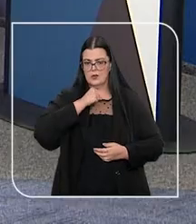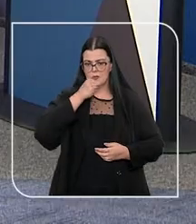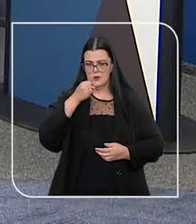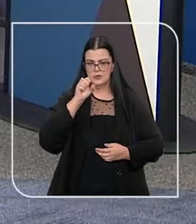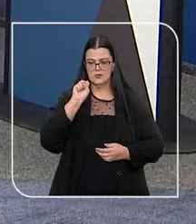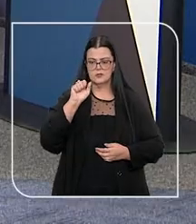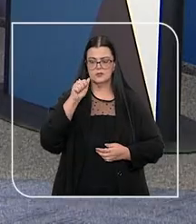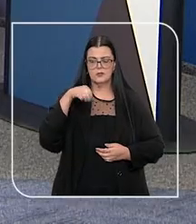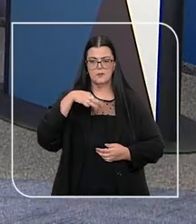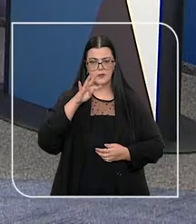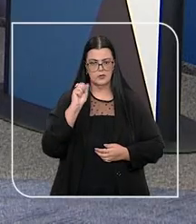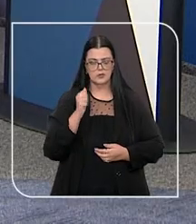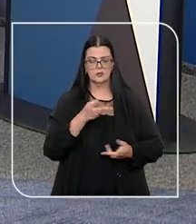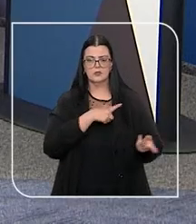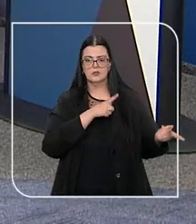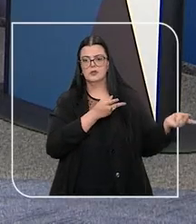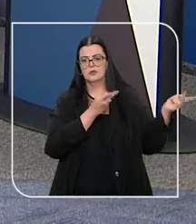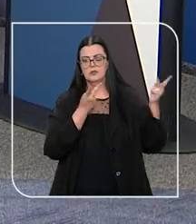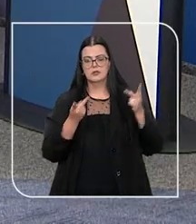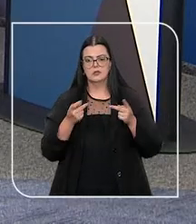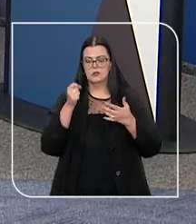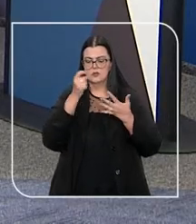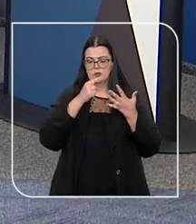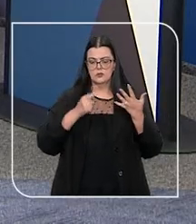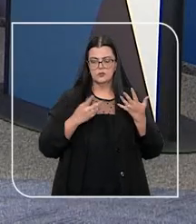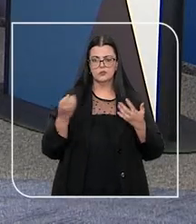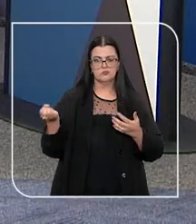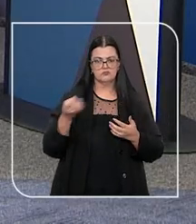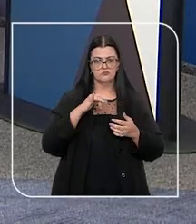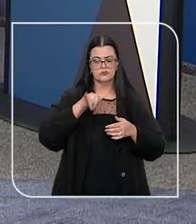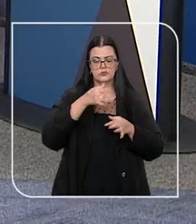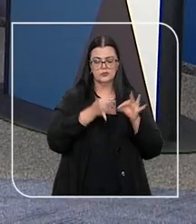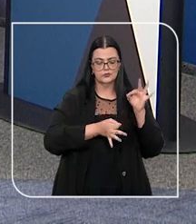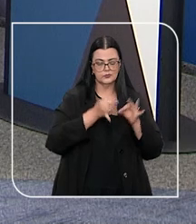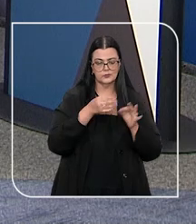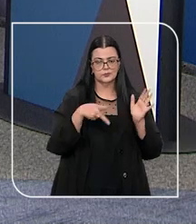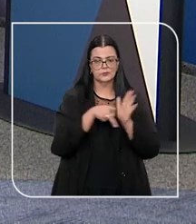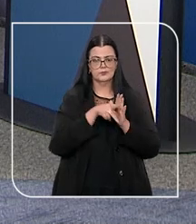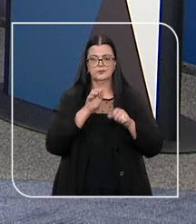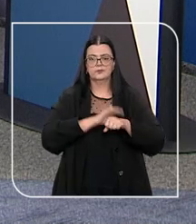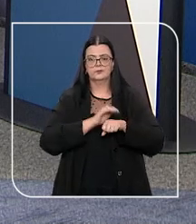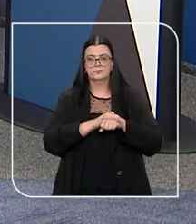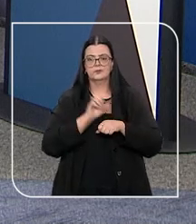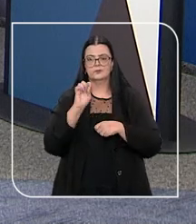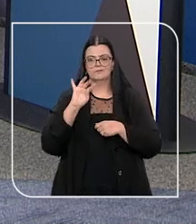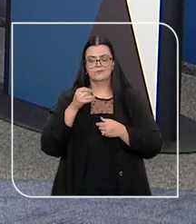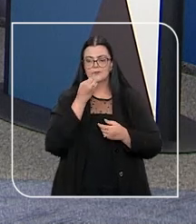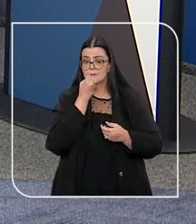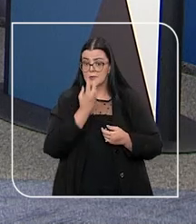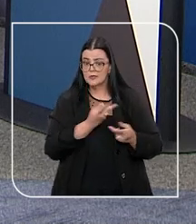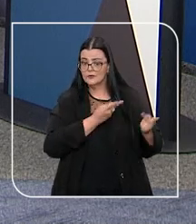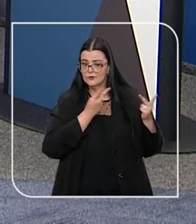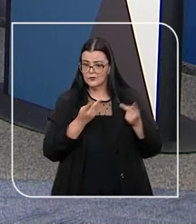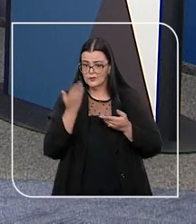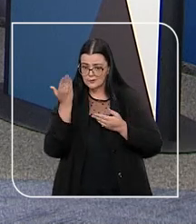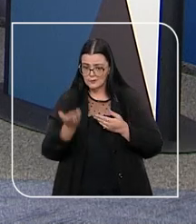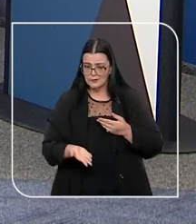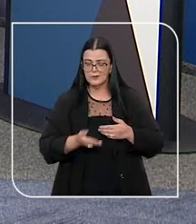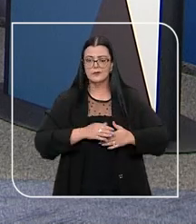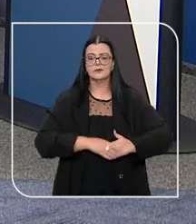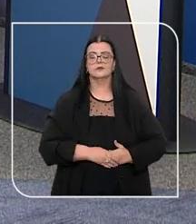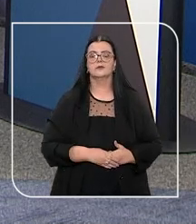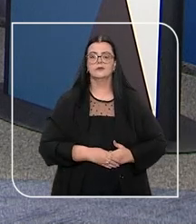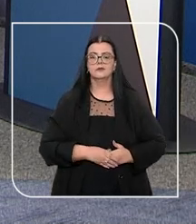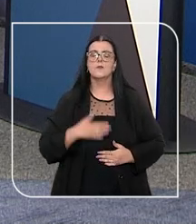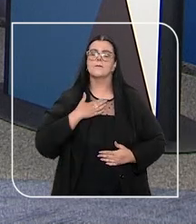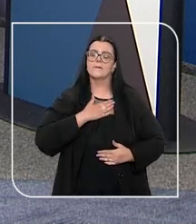Samanta Peçanha, que vai trazer outros recentes julgamentos aqui do STJ. Seja muito bem-vinda, Samanta. Muito obrigada,